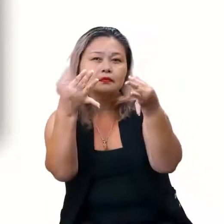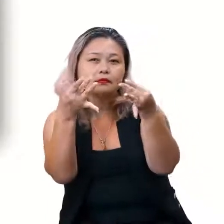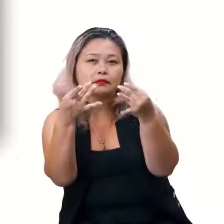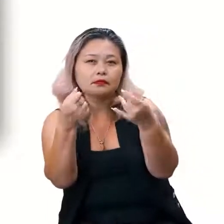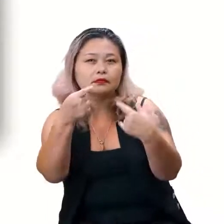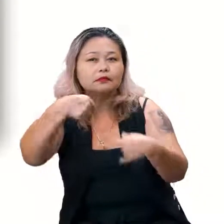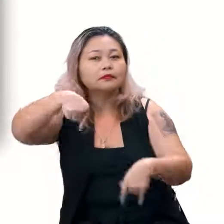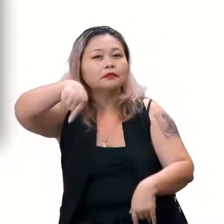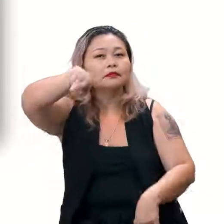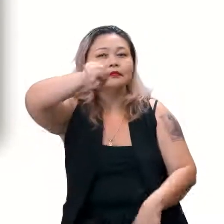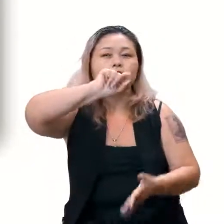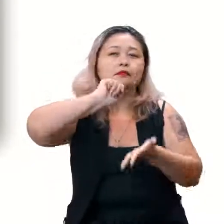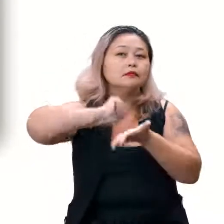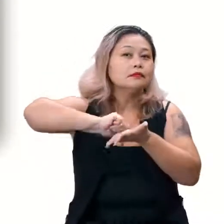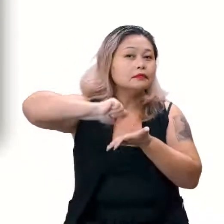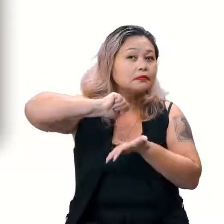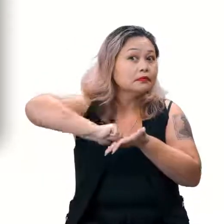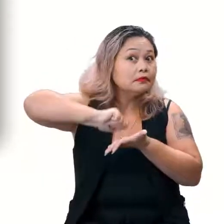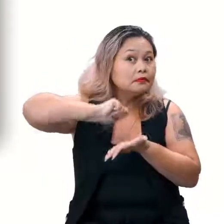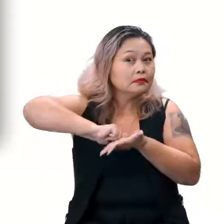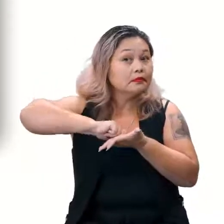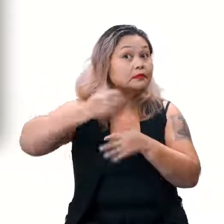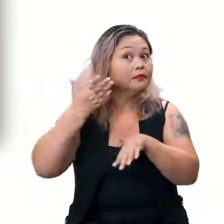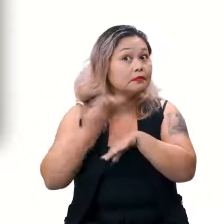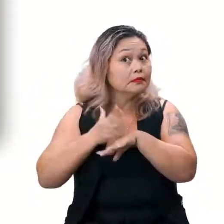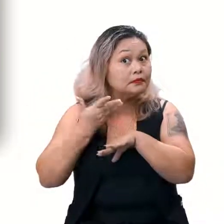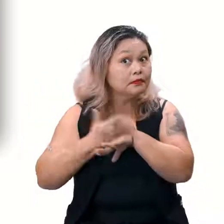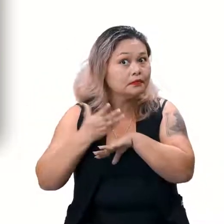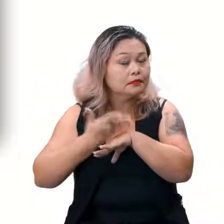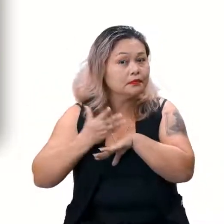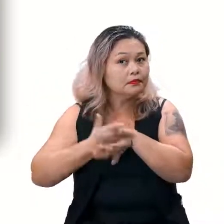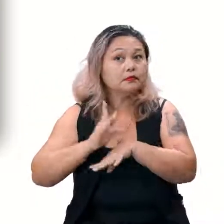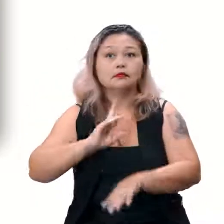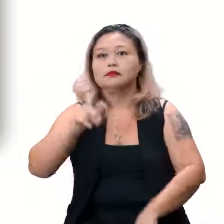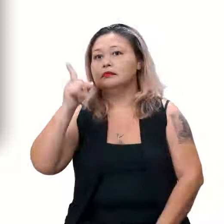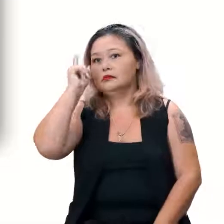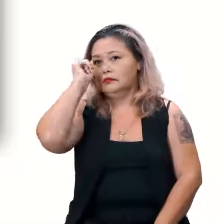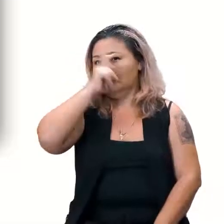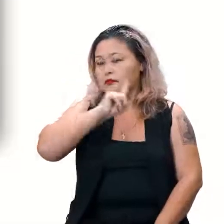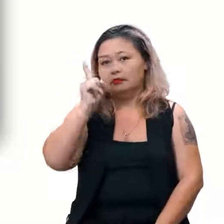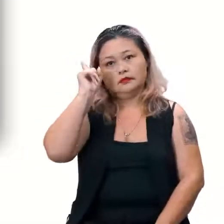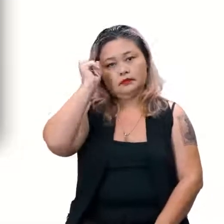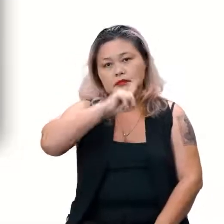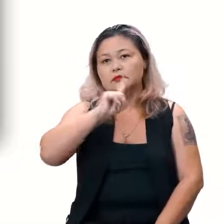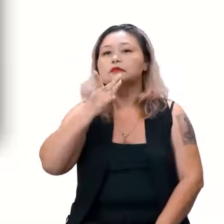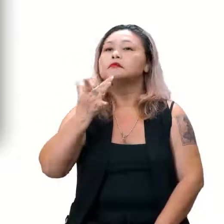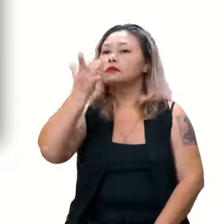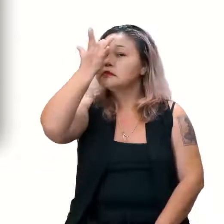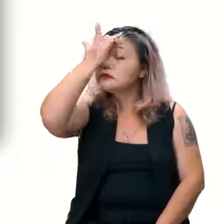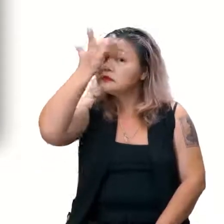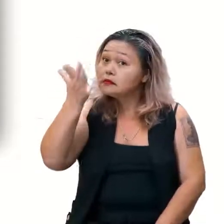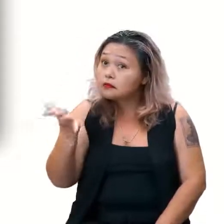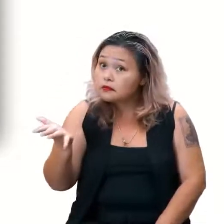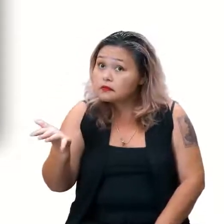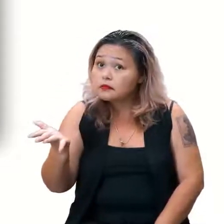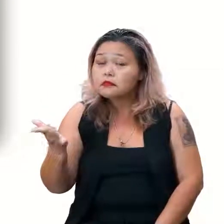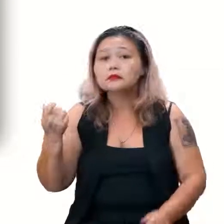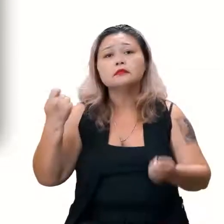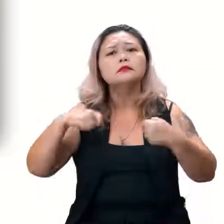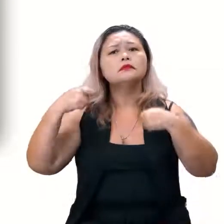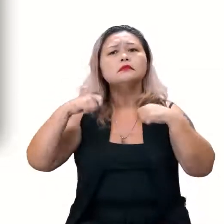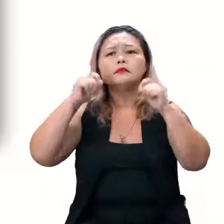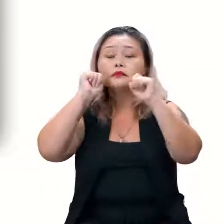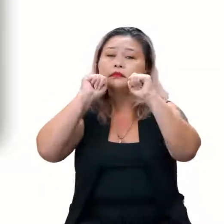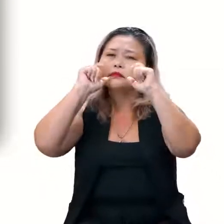devem anotar e ir treinando. Não é difícil, não é difícil, é bem fácil. Só precisa prestar atenção